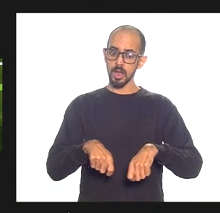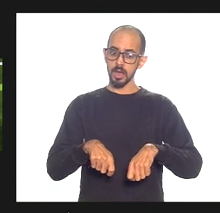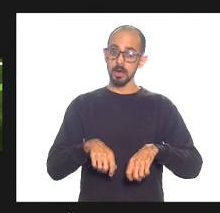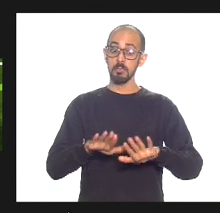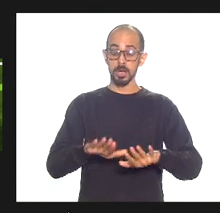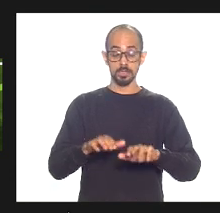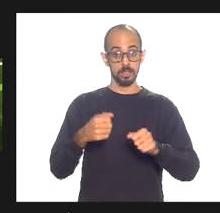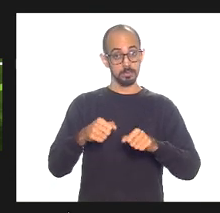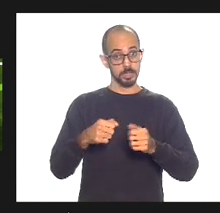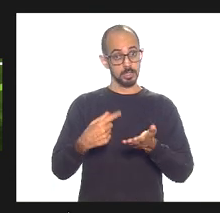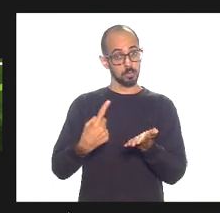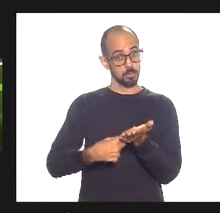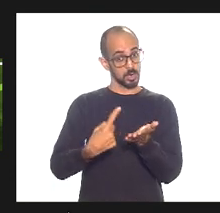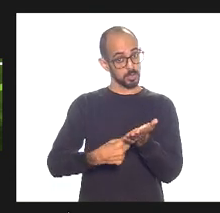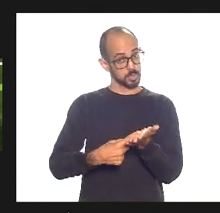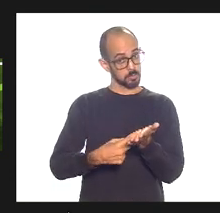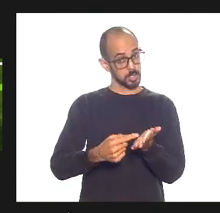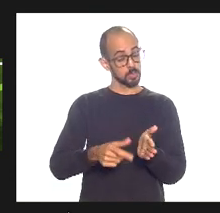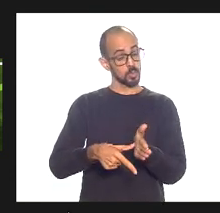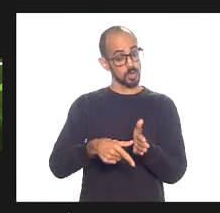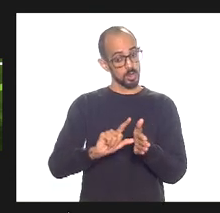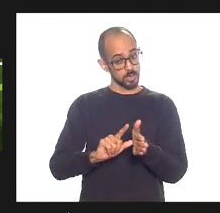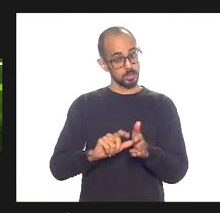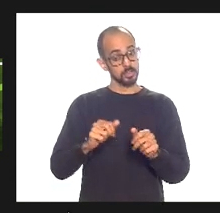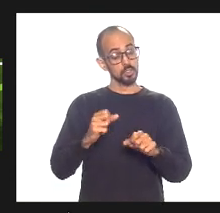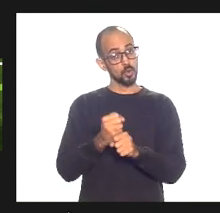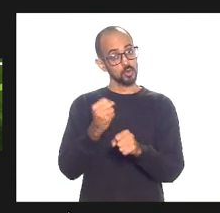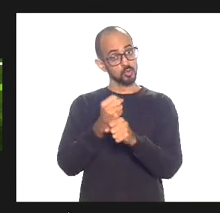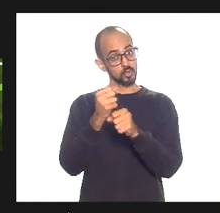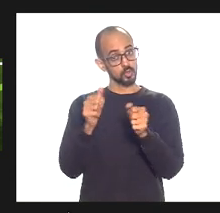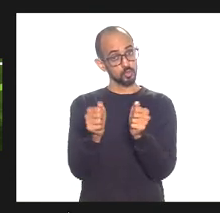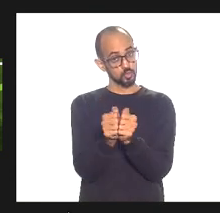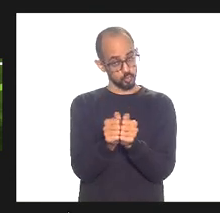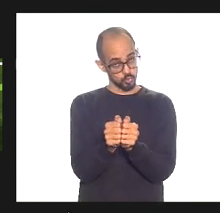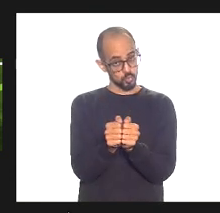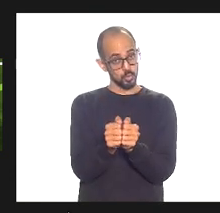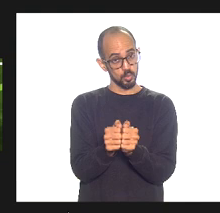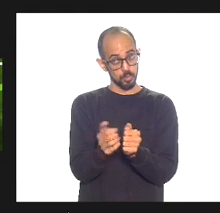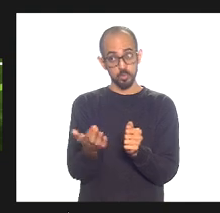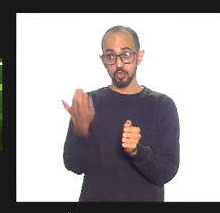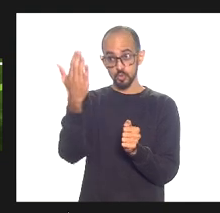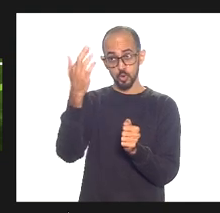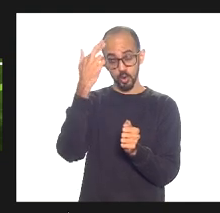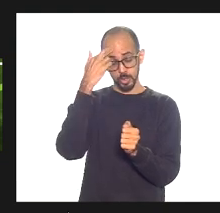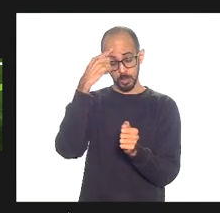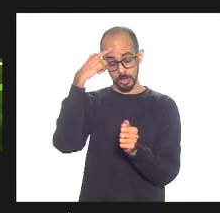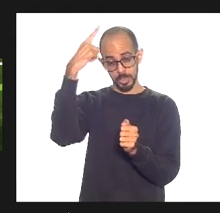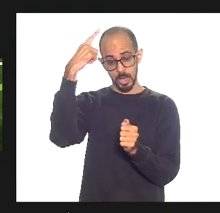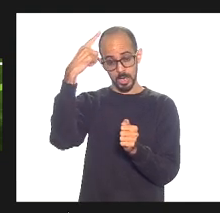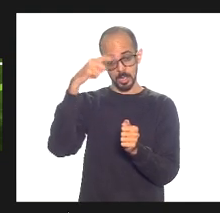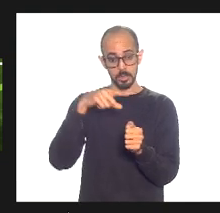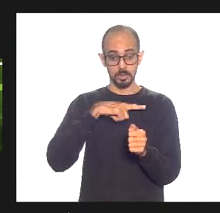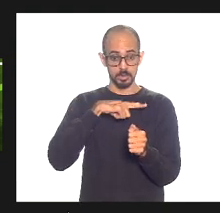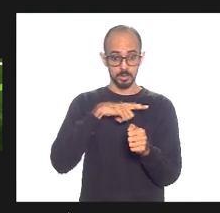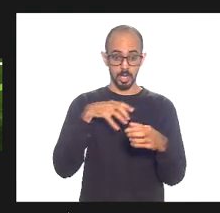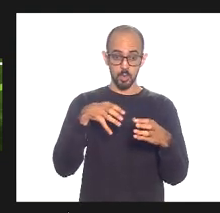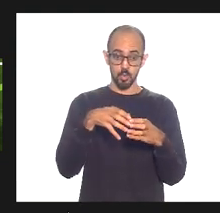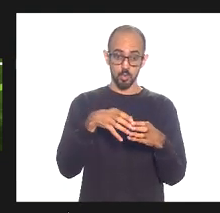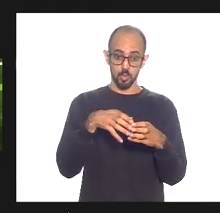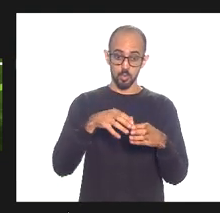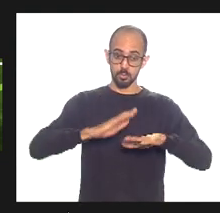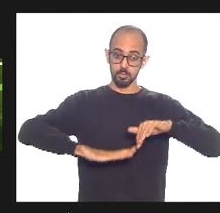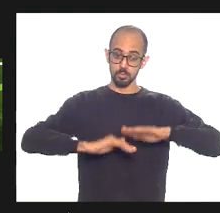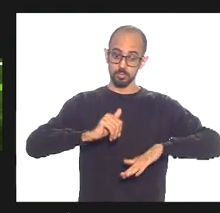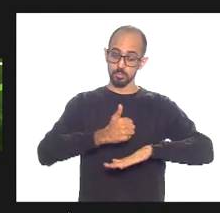plano com o planejamento e que seja construído em conjunto para você ter uma ideia há um conjunto de especialistas com a fazenda inclusive composta pelo